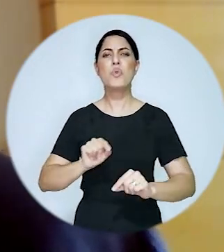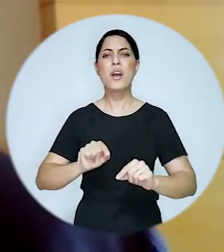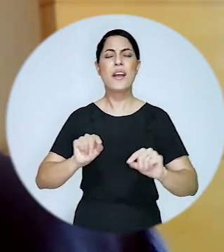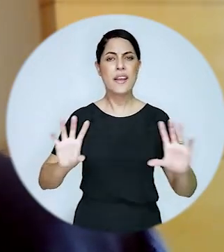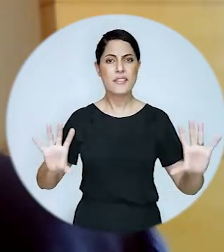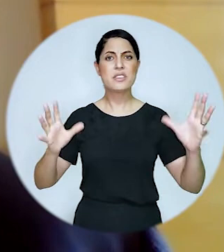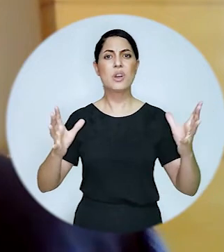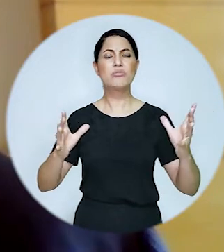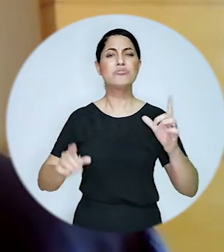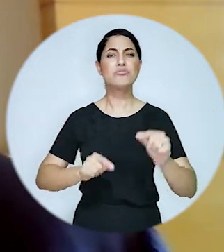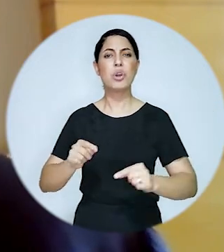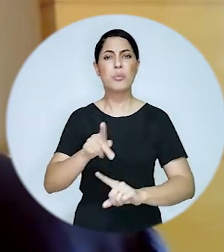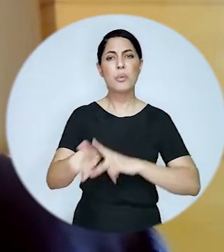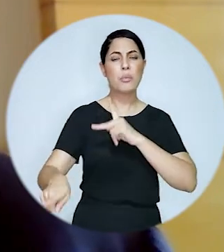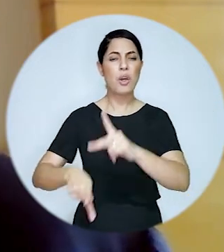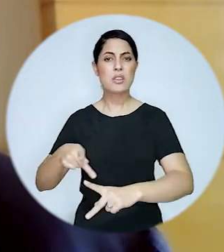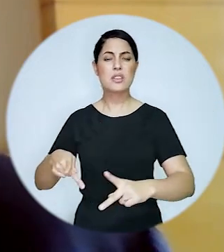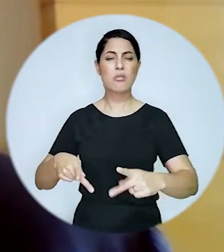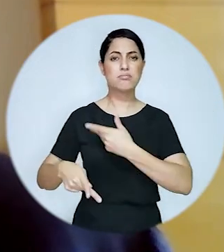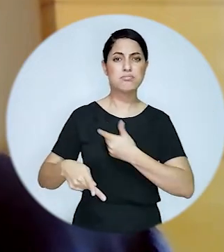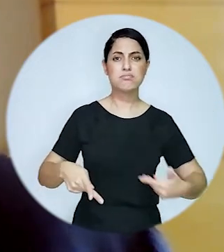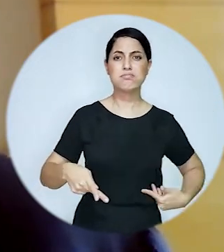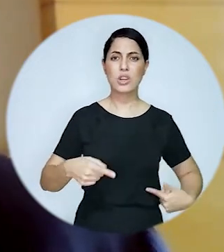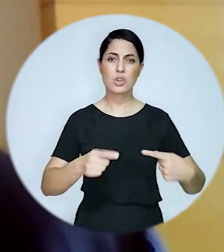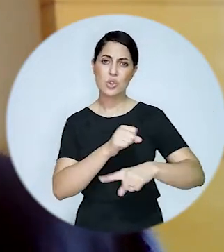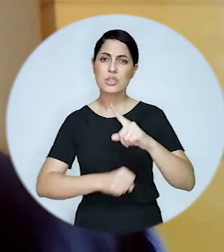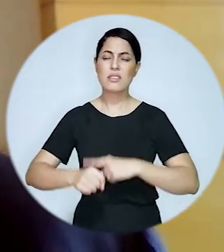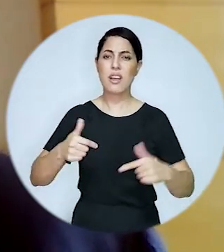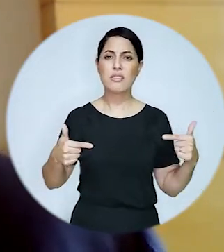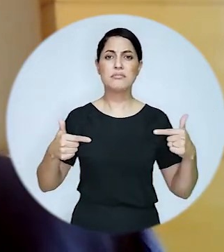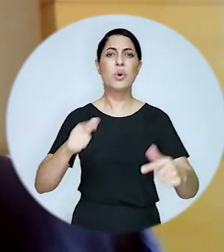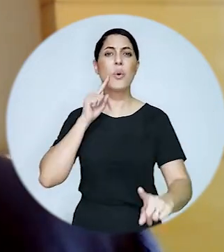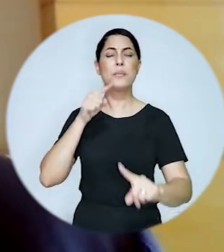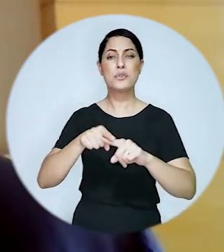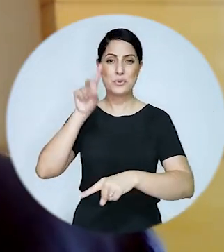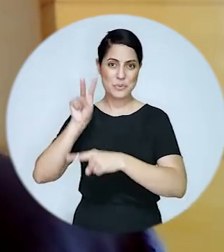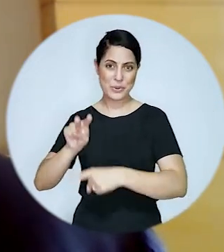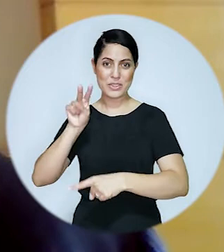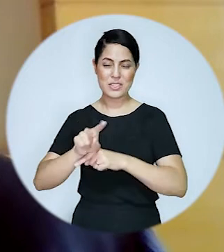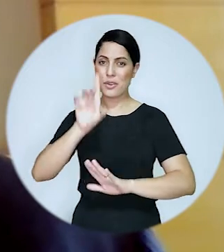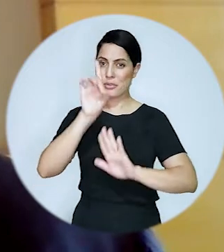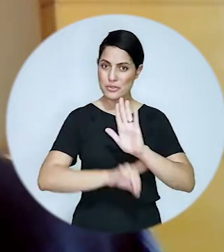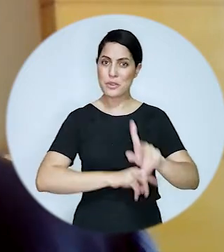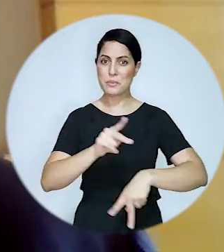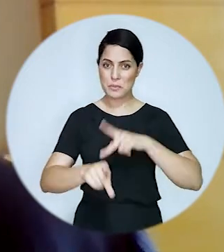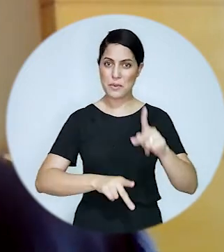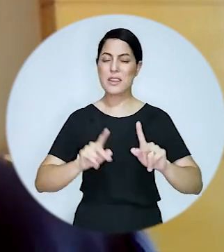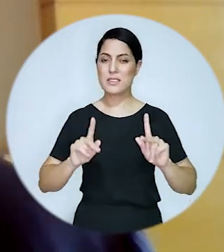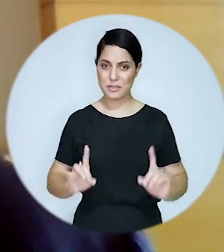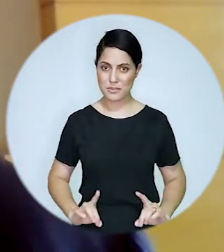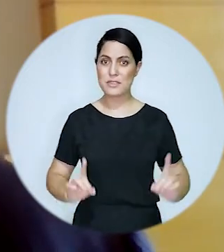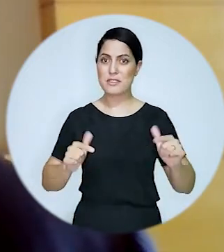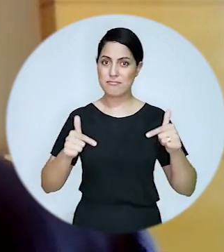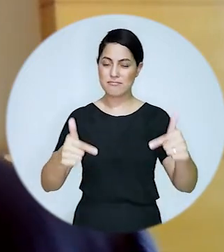a possibilidade de que as nossas autoridades, os nossos governantes e a sociedade adotem medidas concretas de